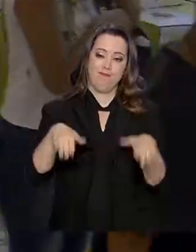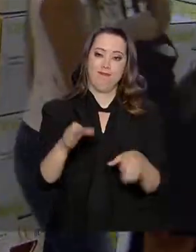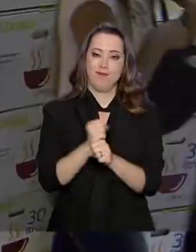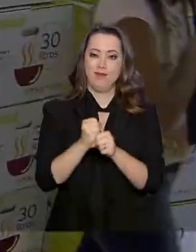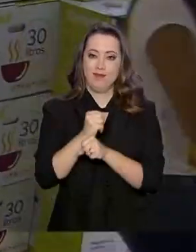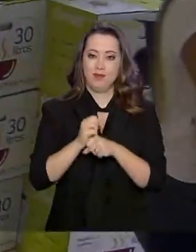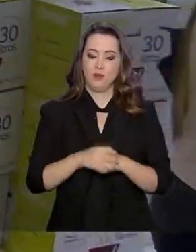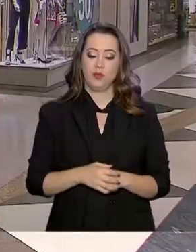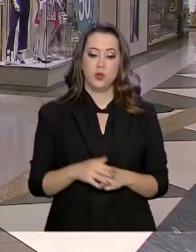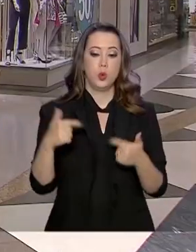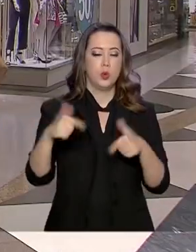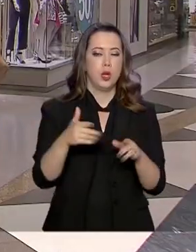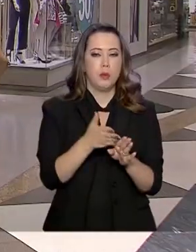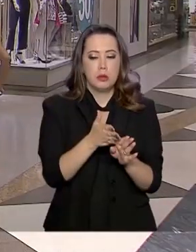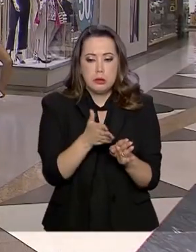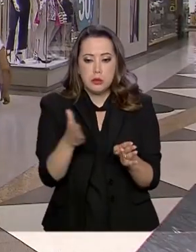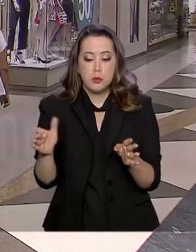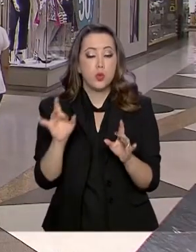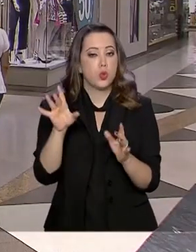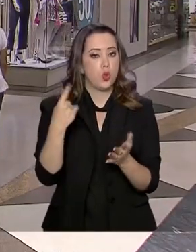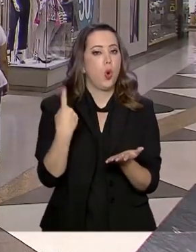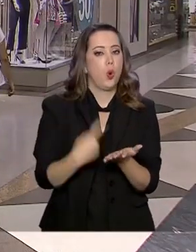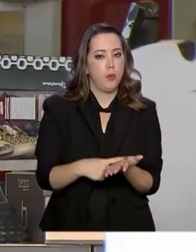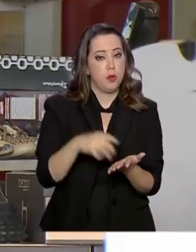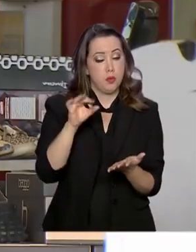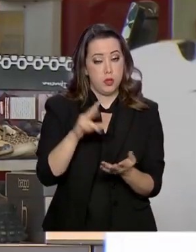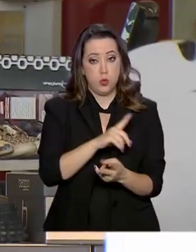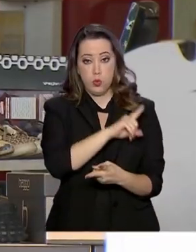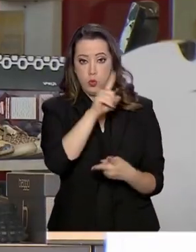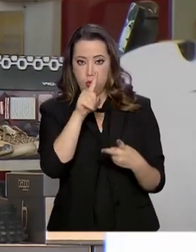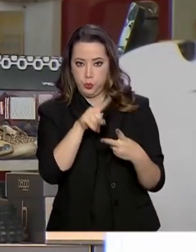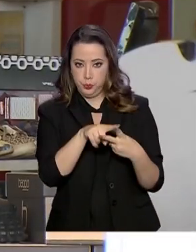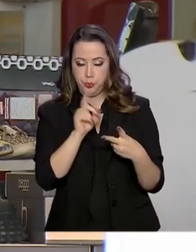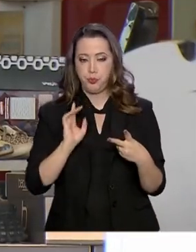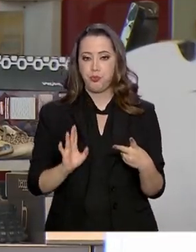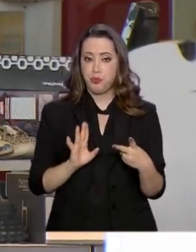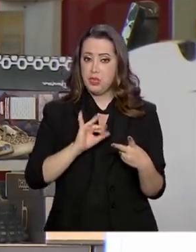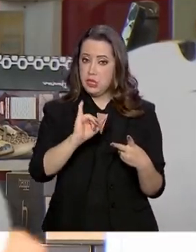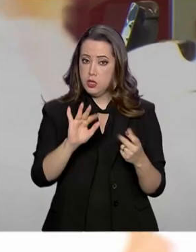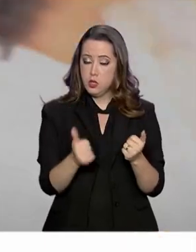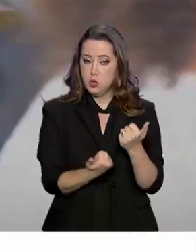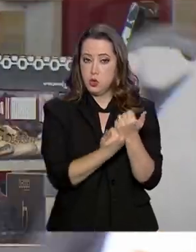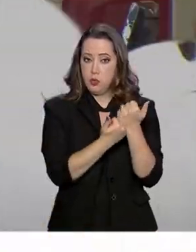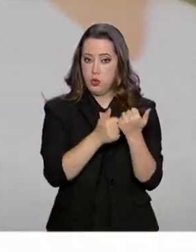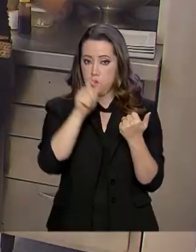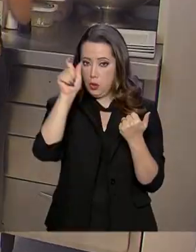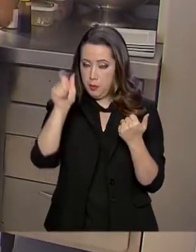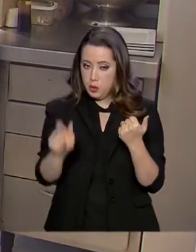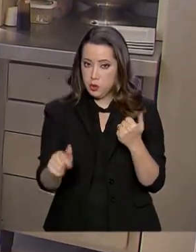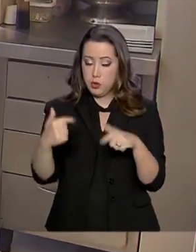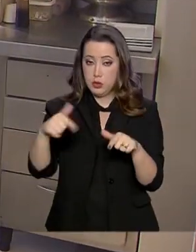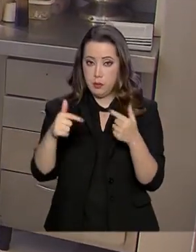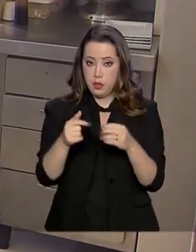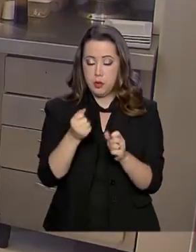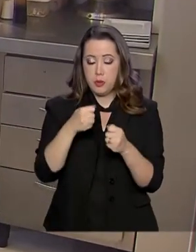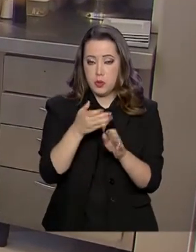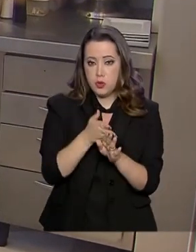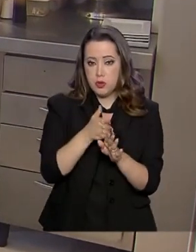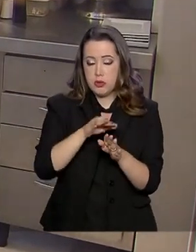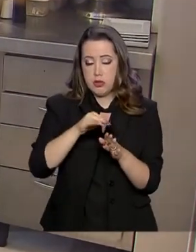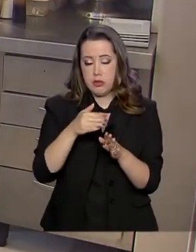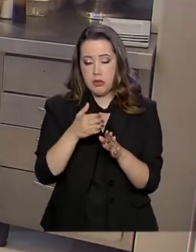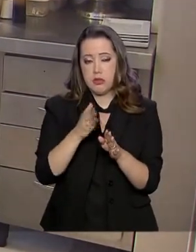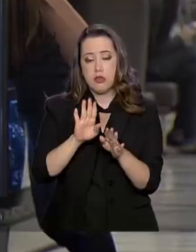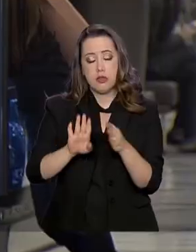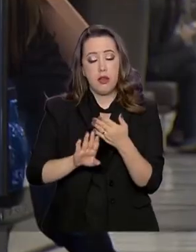O contrato temporário só pode ser firmado em duas situações. Para substituir um trabalhador efetivo que teve de se afastar por conta